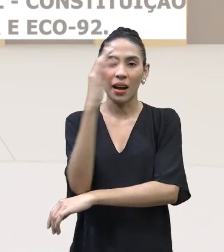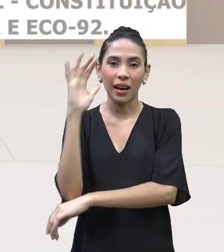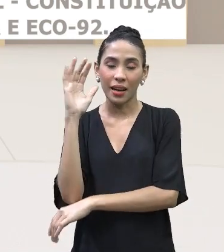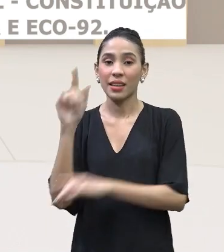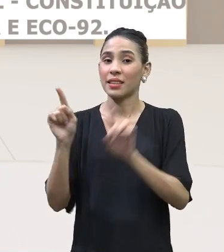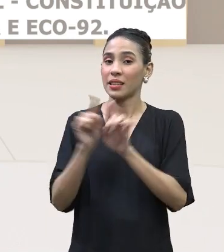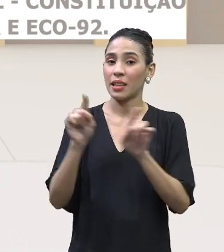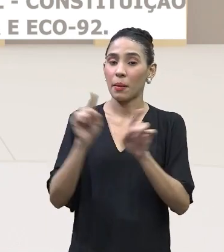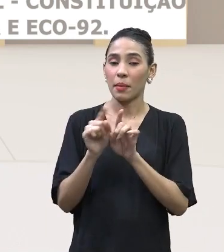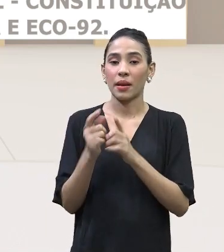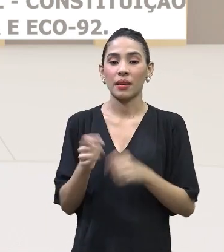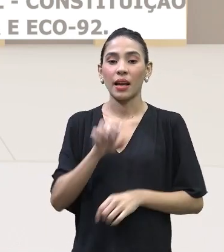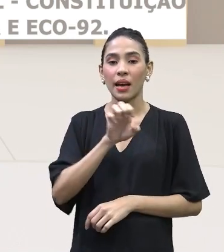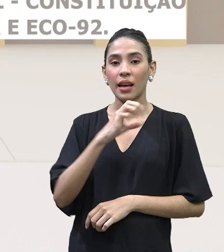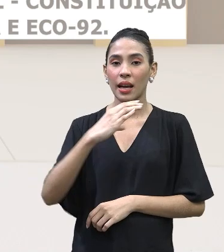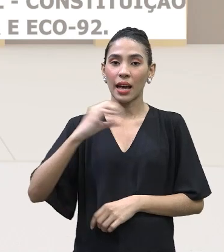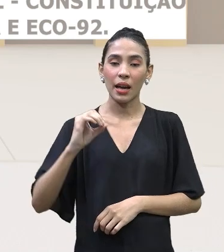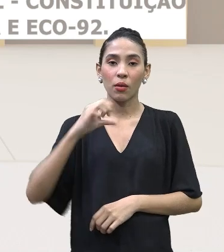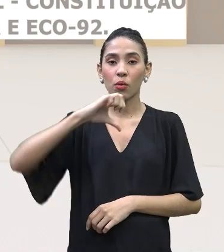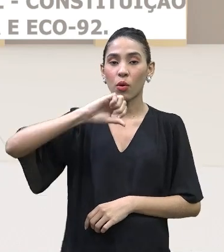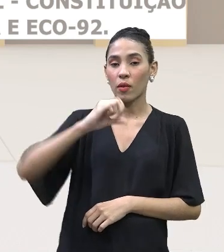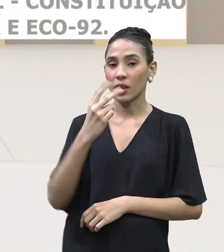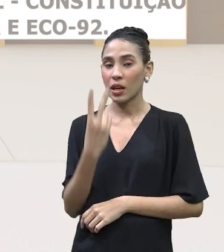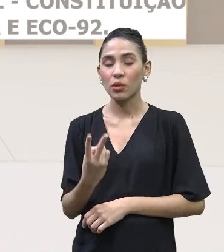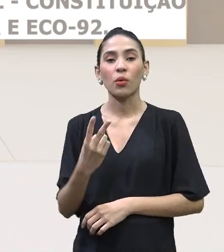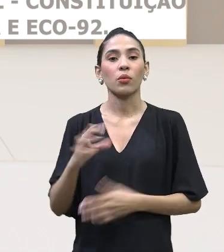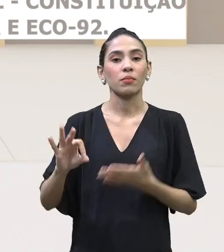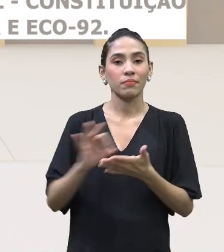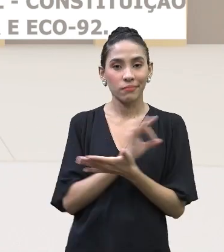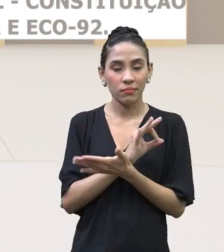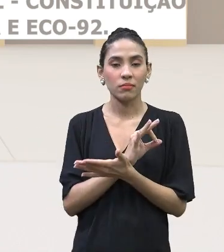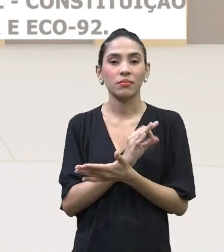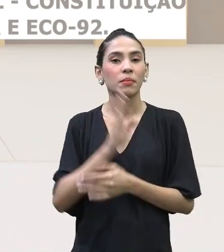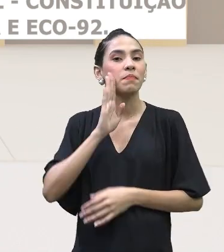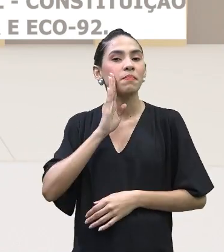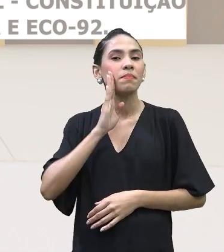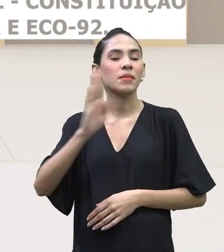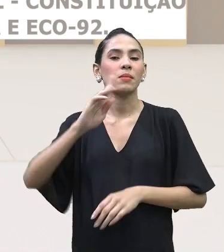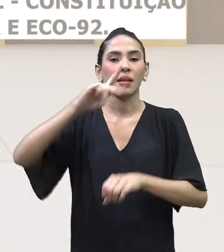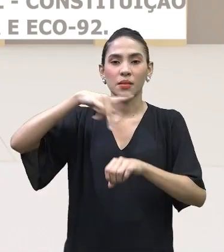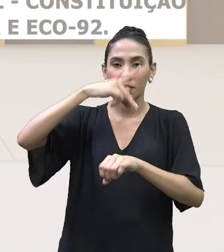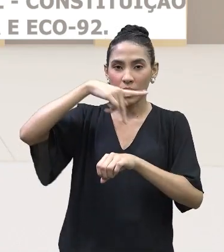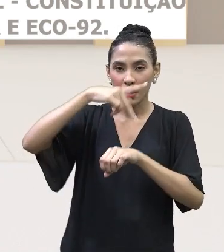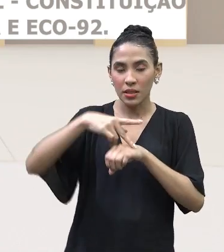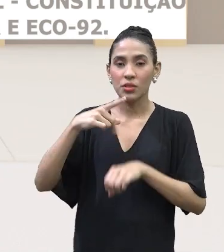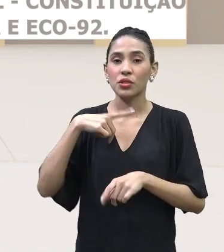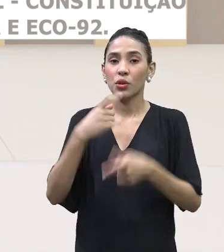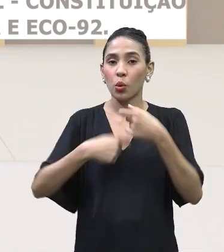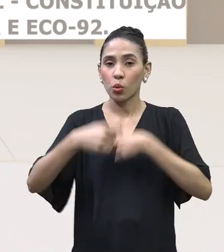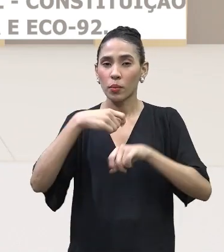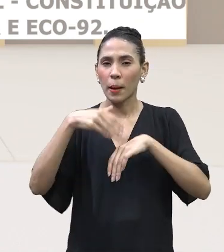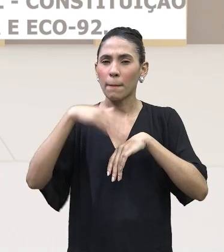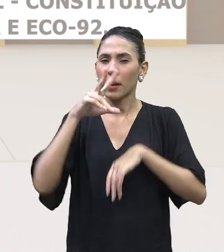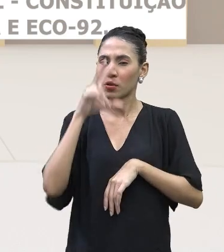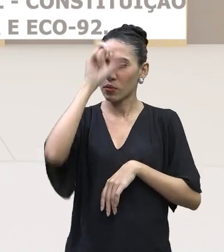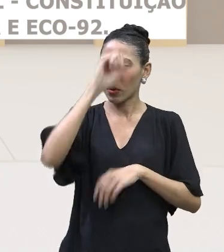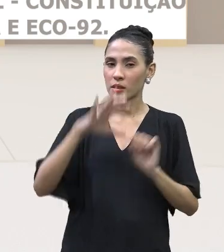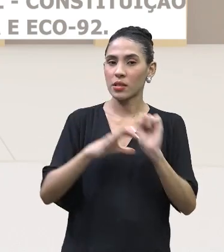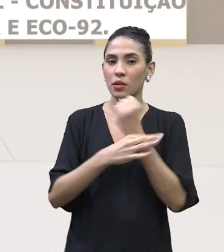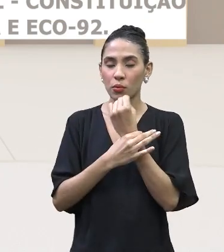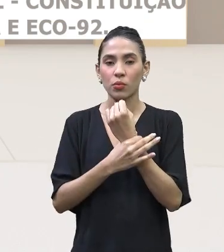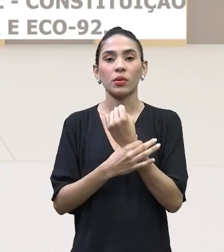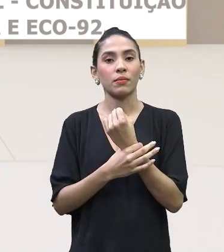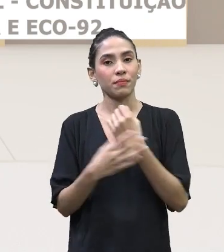também a Eco 92, que foi ali quando, finalmente, os principais países, aqueles que tinham a economia mais forte, finalmente, não,